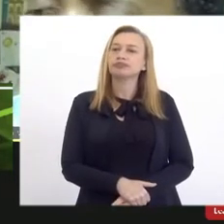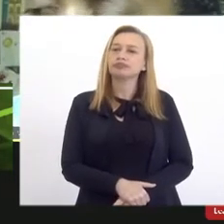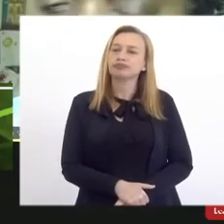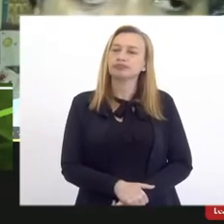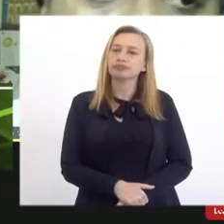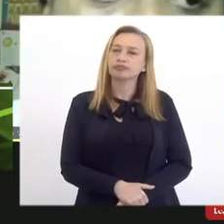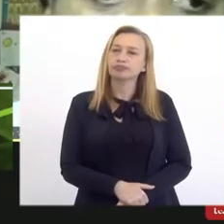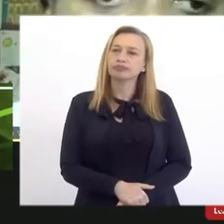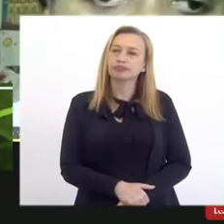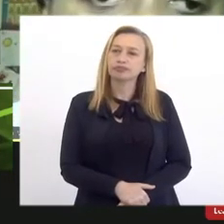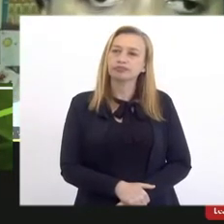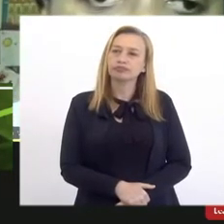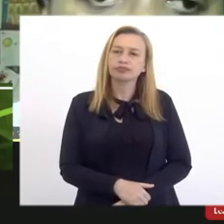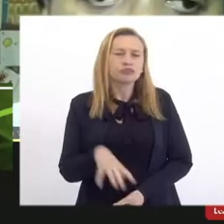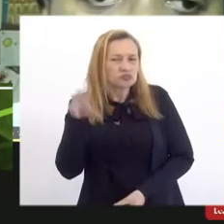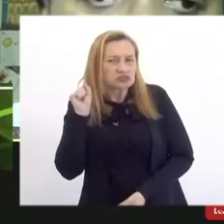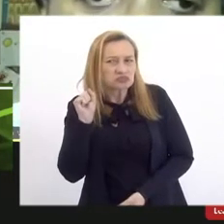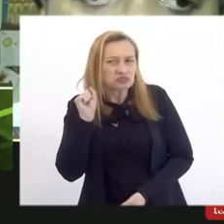Me ouvem?